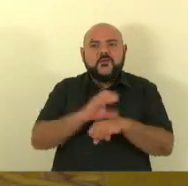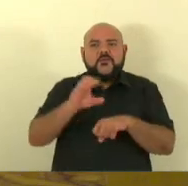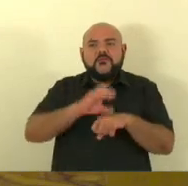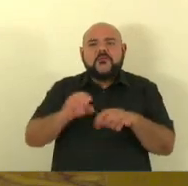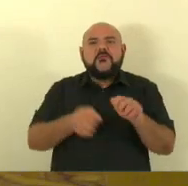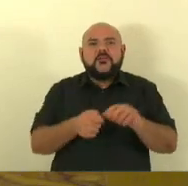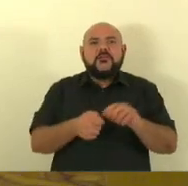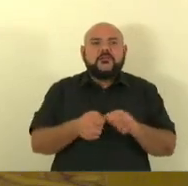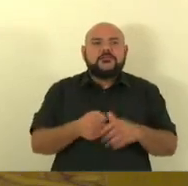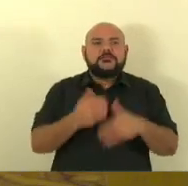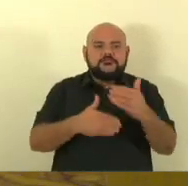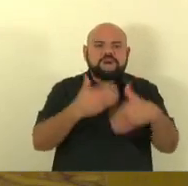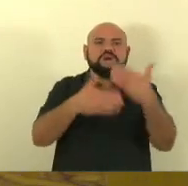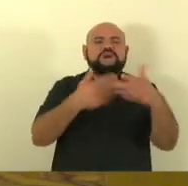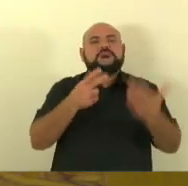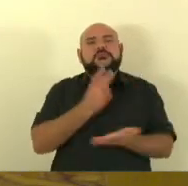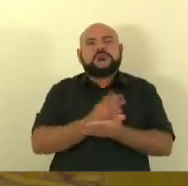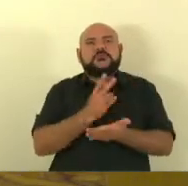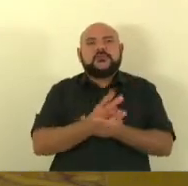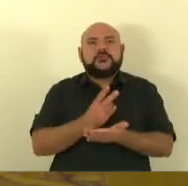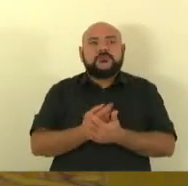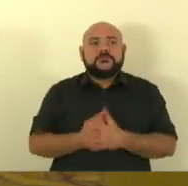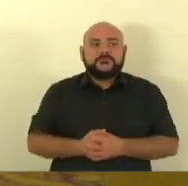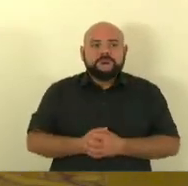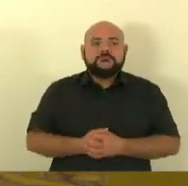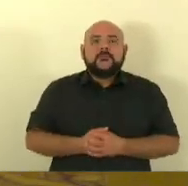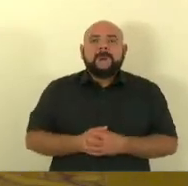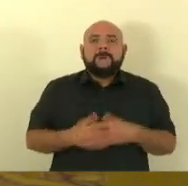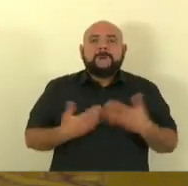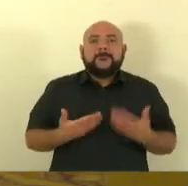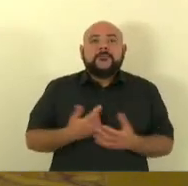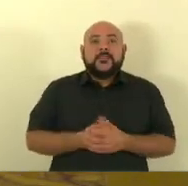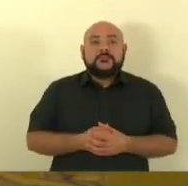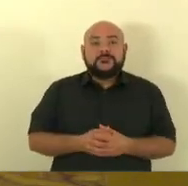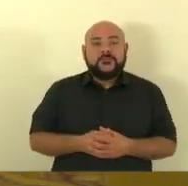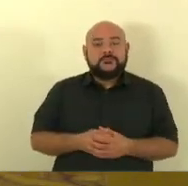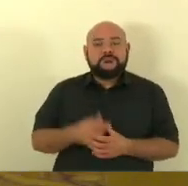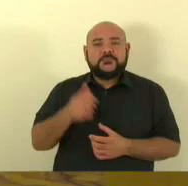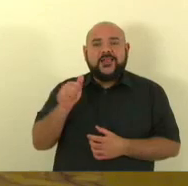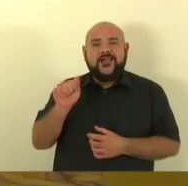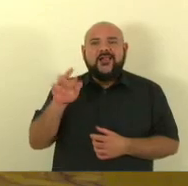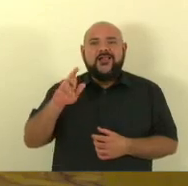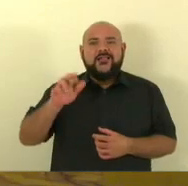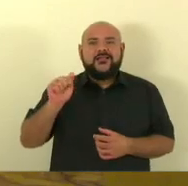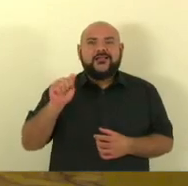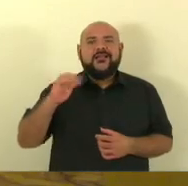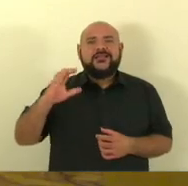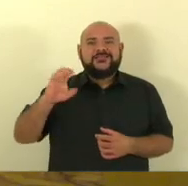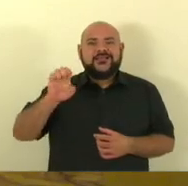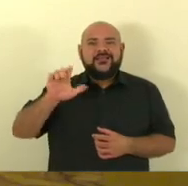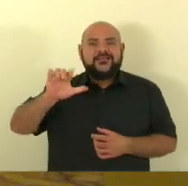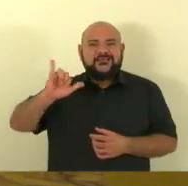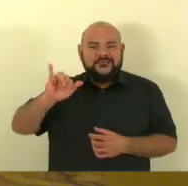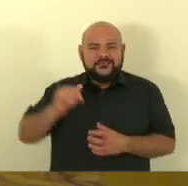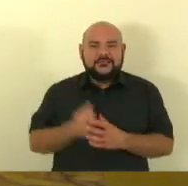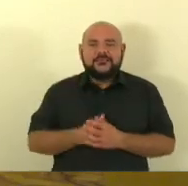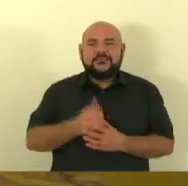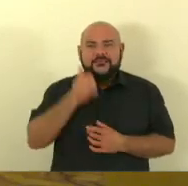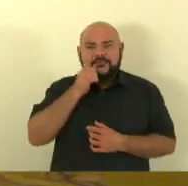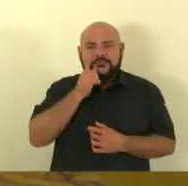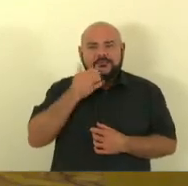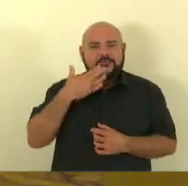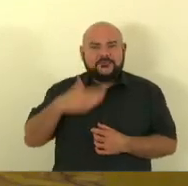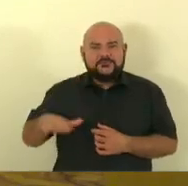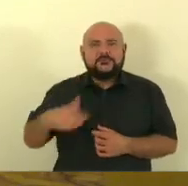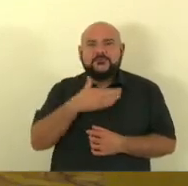provas que são determinantes para que o caso de Araceli para que a gente não tenha um outro caso Araceli onde não